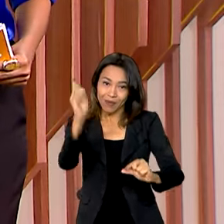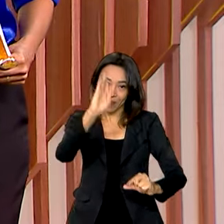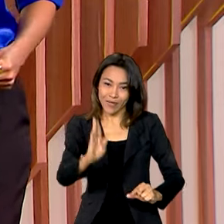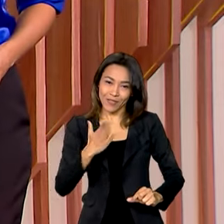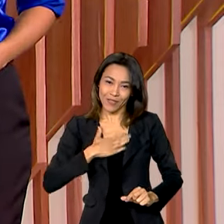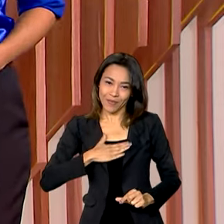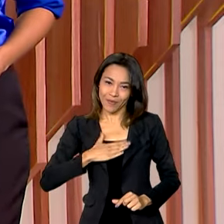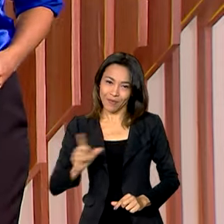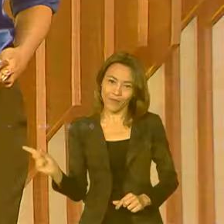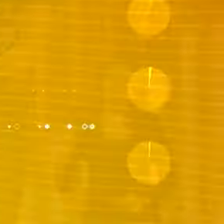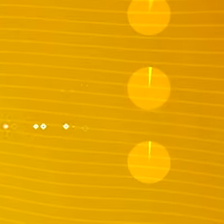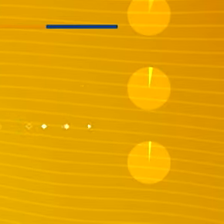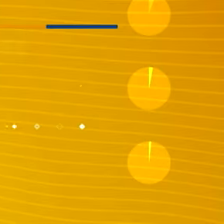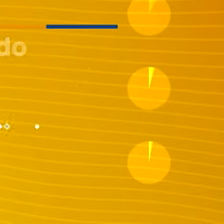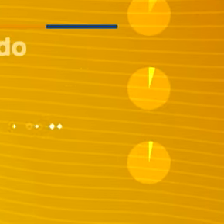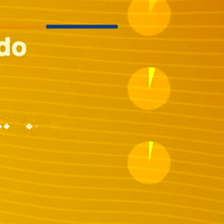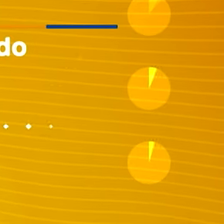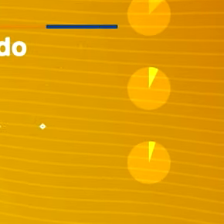volta já, já.